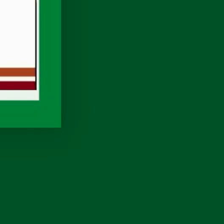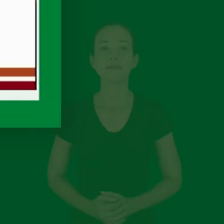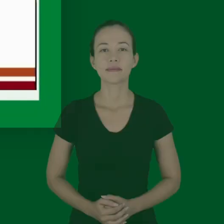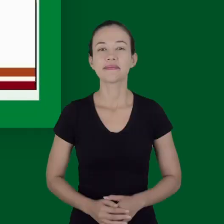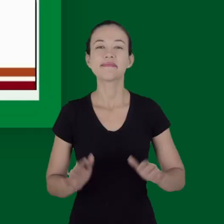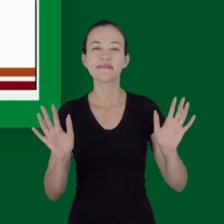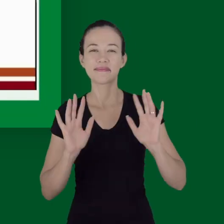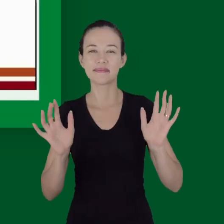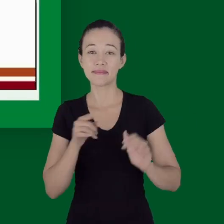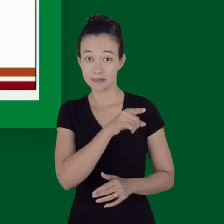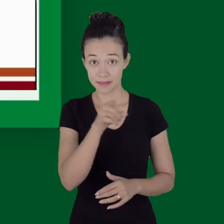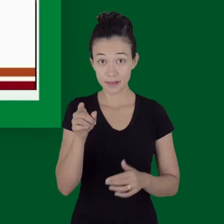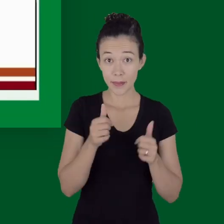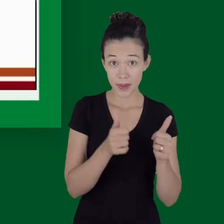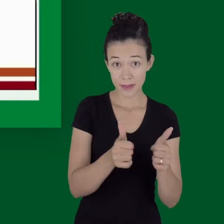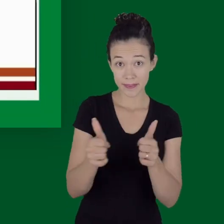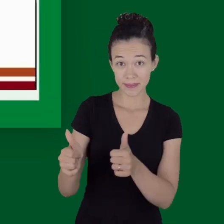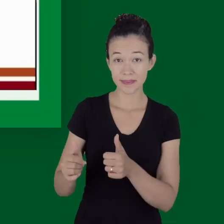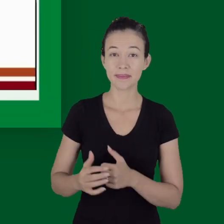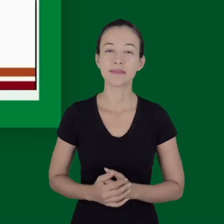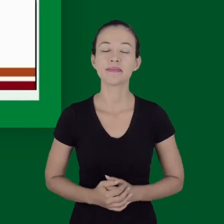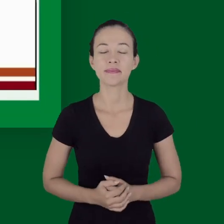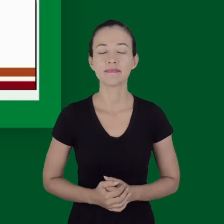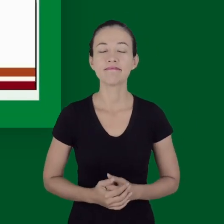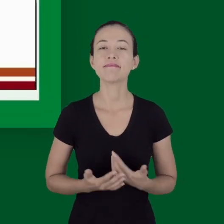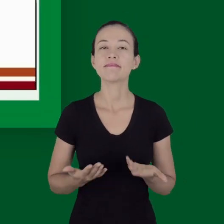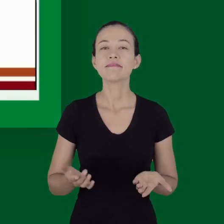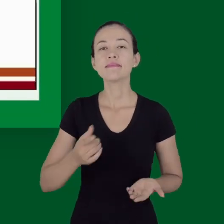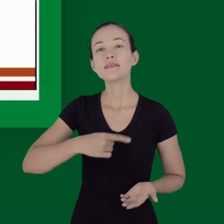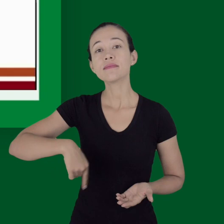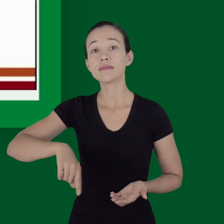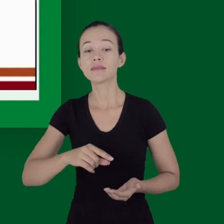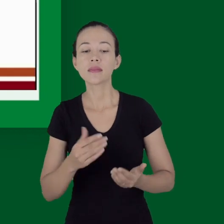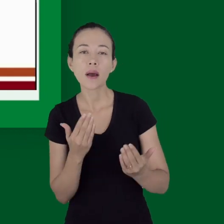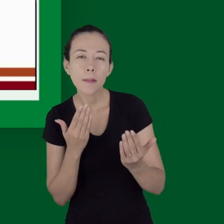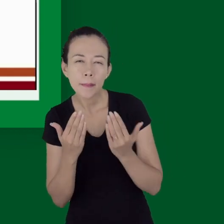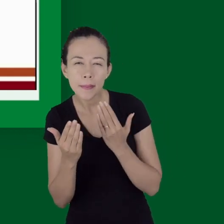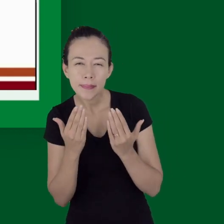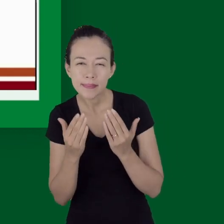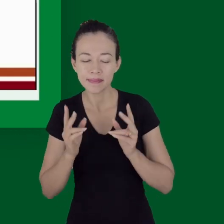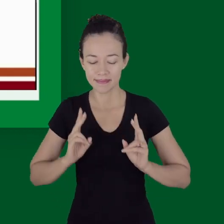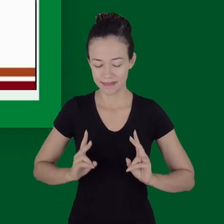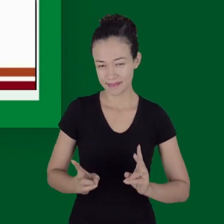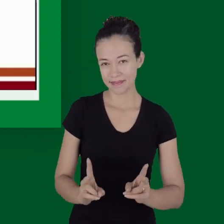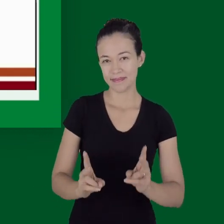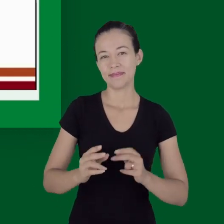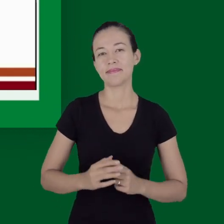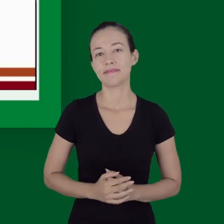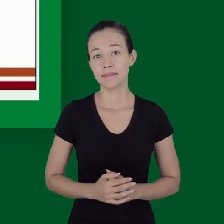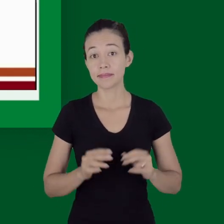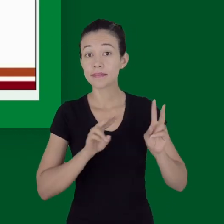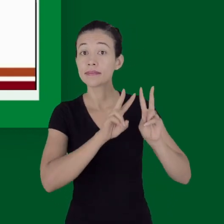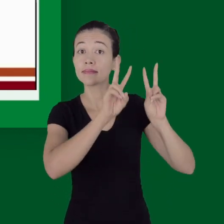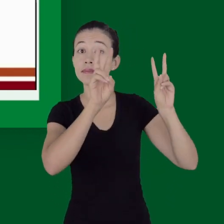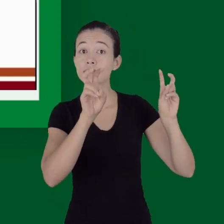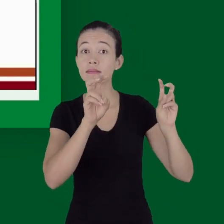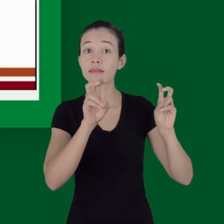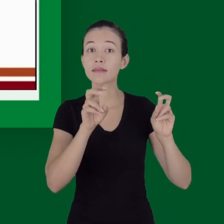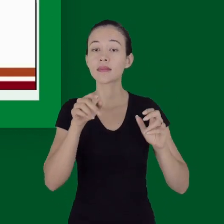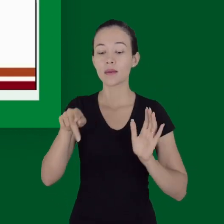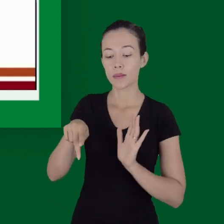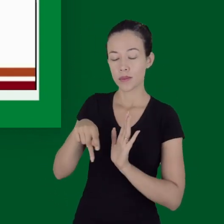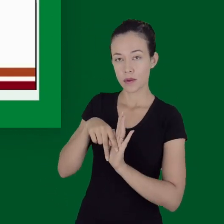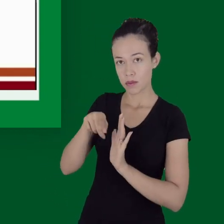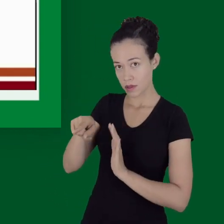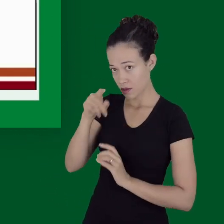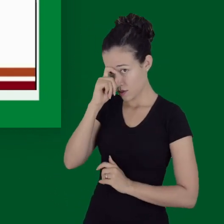Olá, como vão? Dando continuidade às discussões sobre os temas de